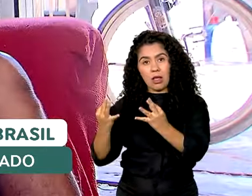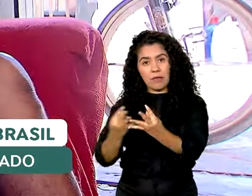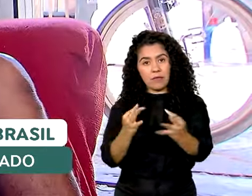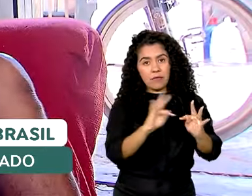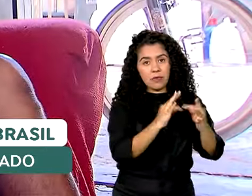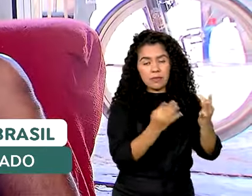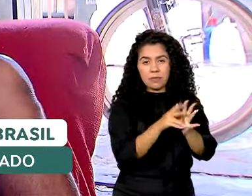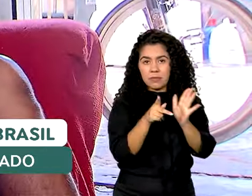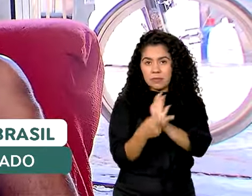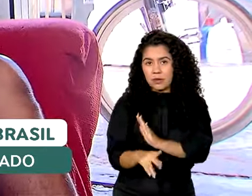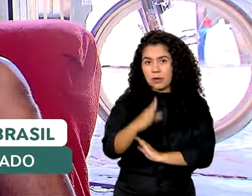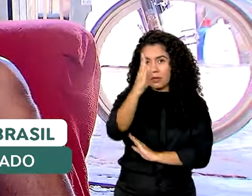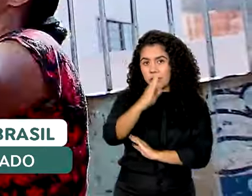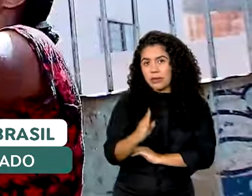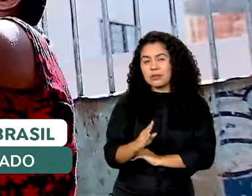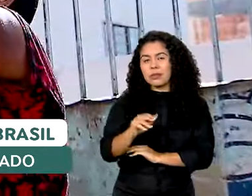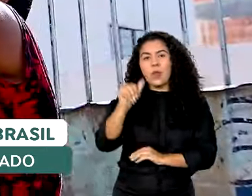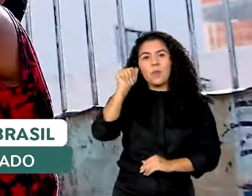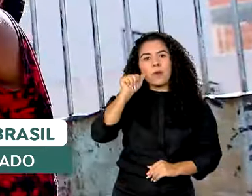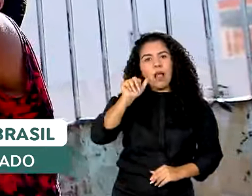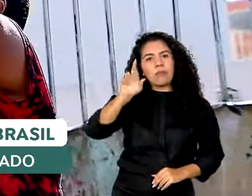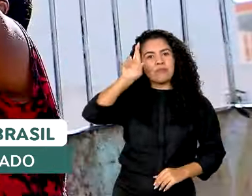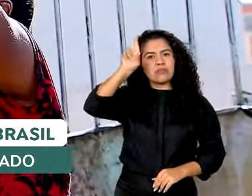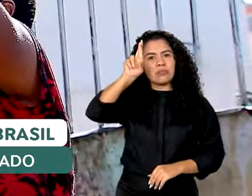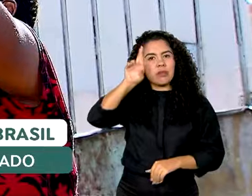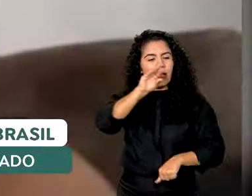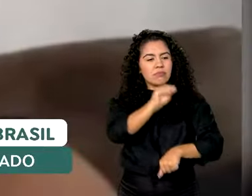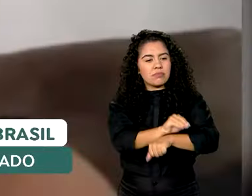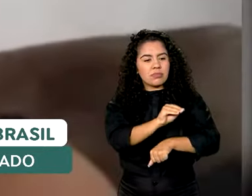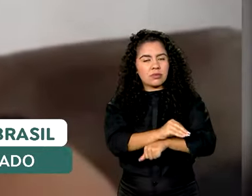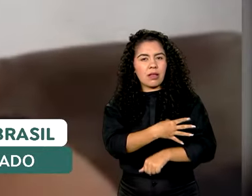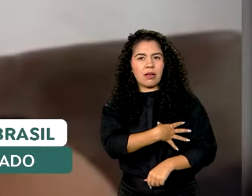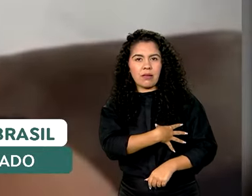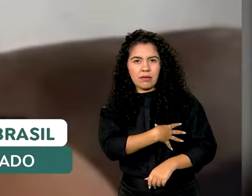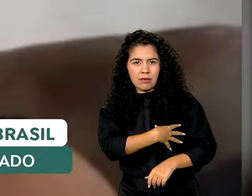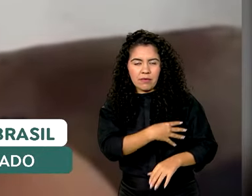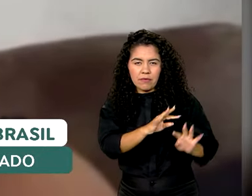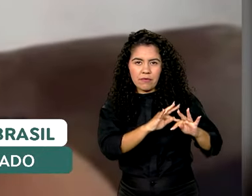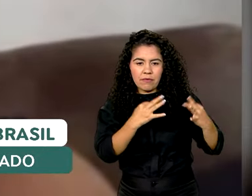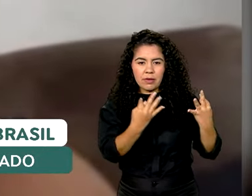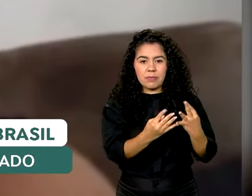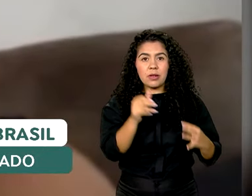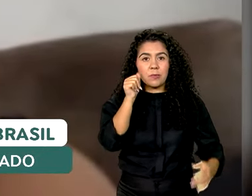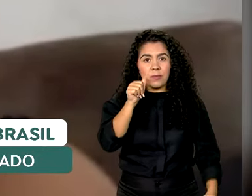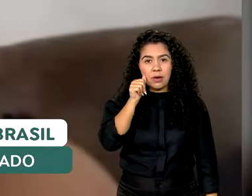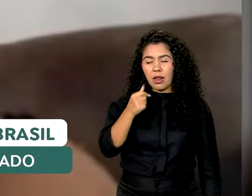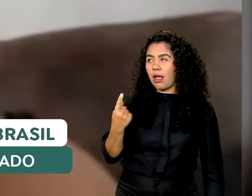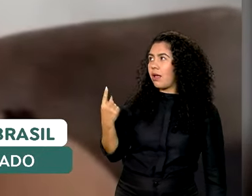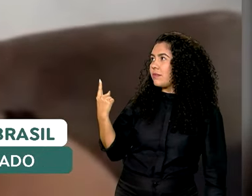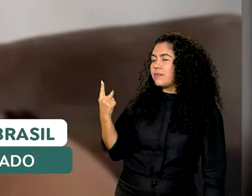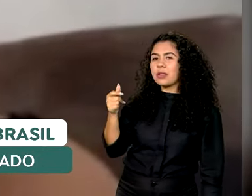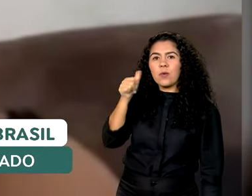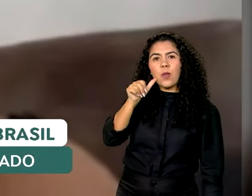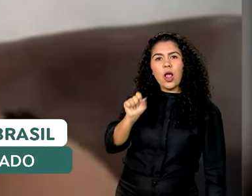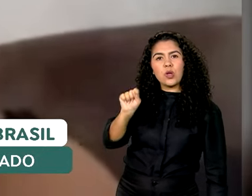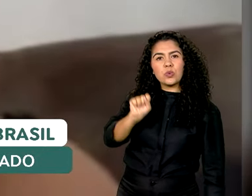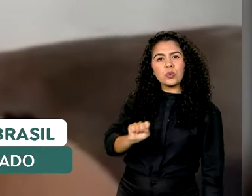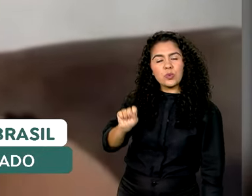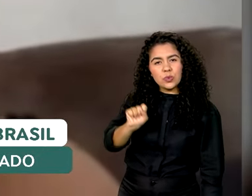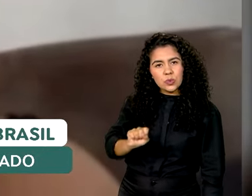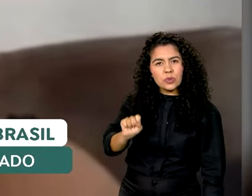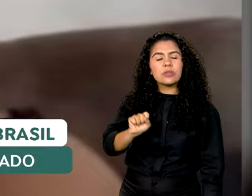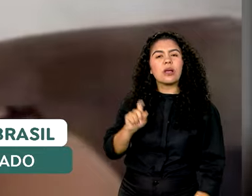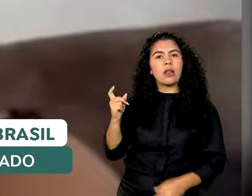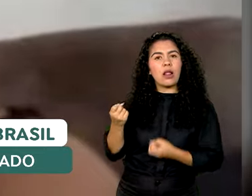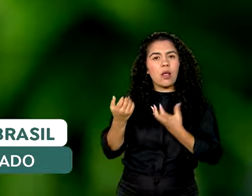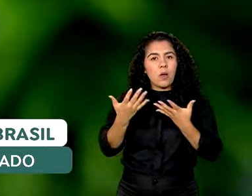mulheres como chefes de família, segundo dados do IBGE. Gente como a Michele, que é mãe solteira e conta que após a